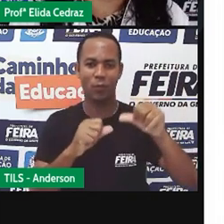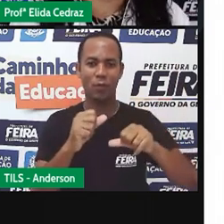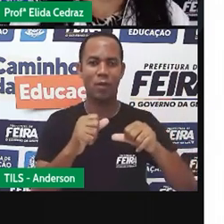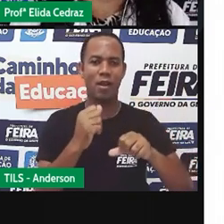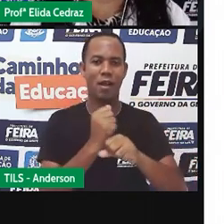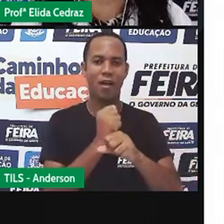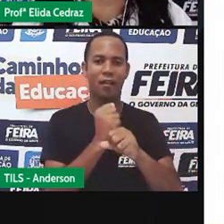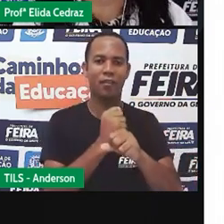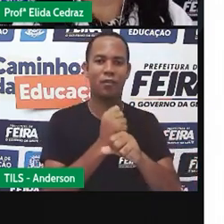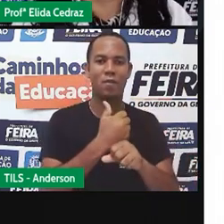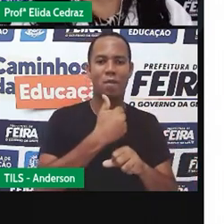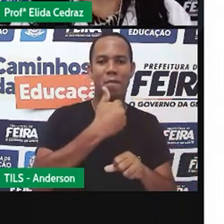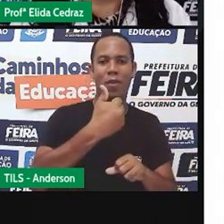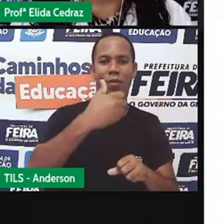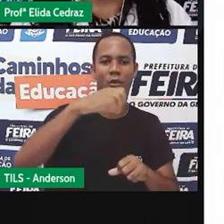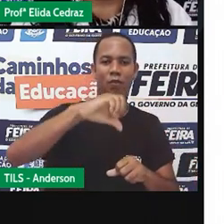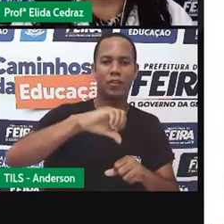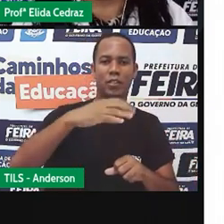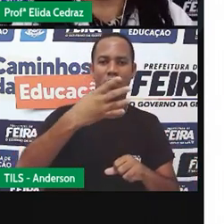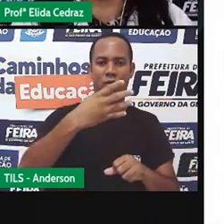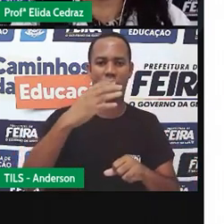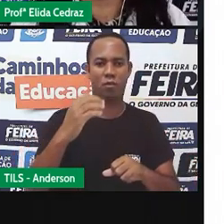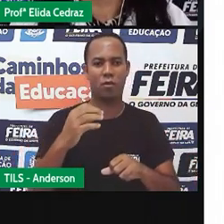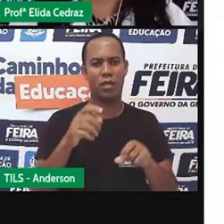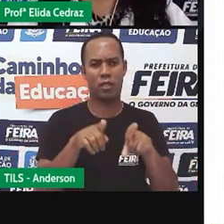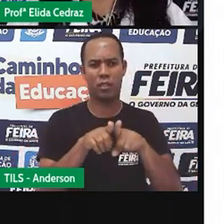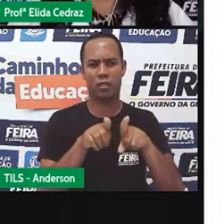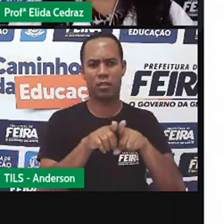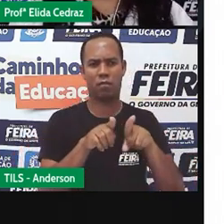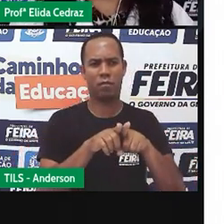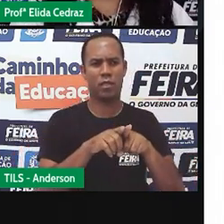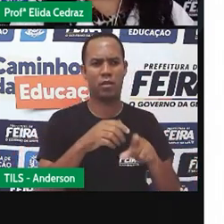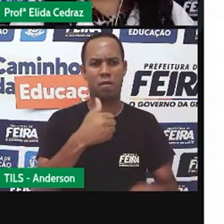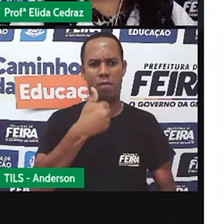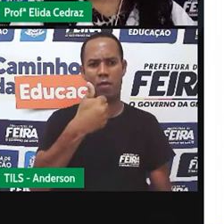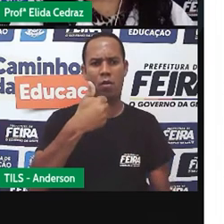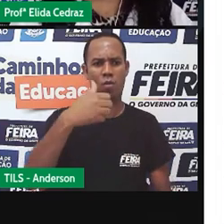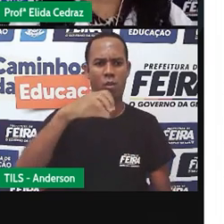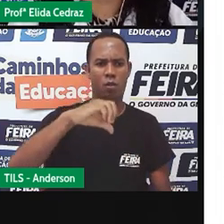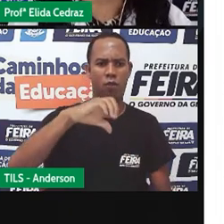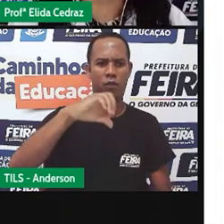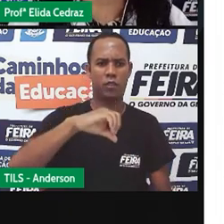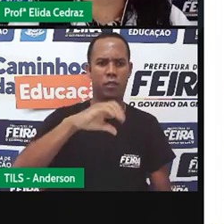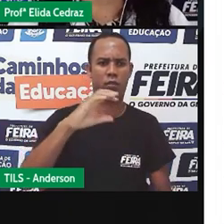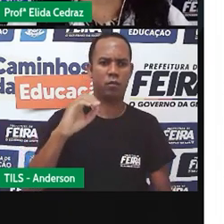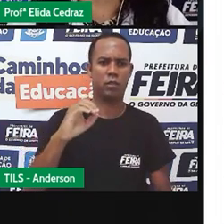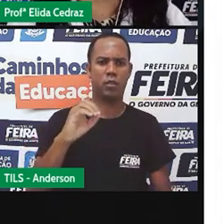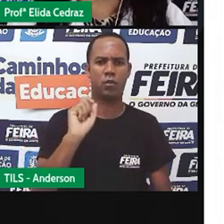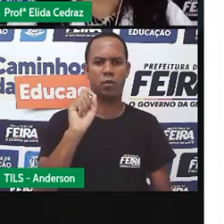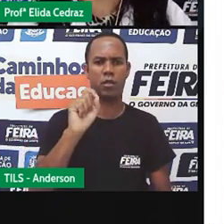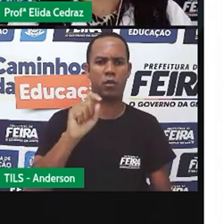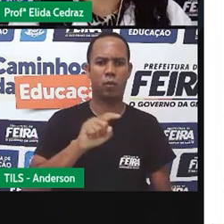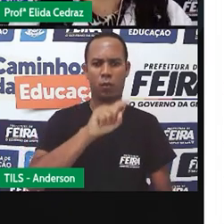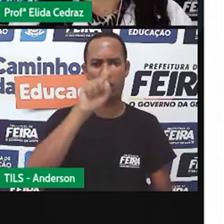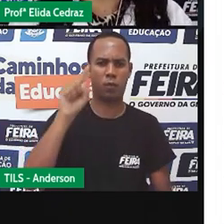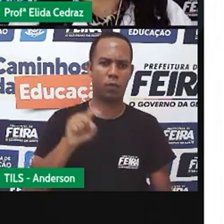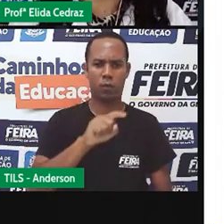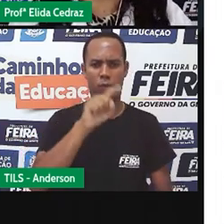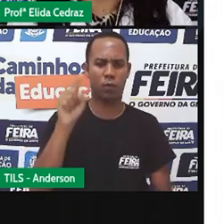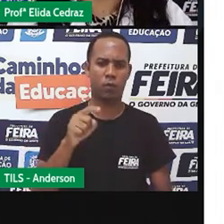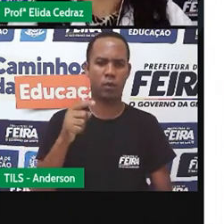circulação de jornais diminuiu bastante. Com a internet, também gera novos